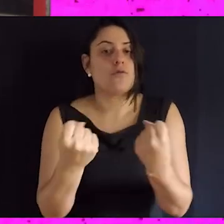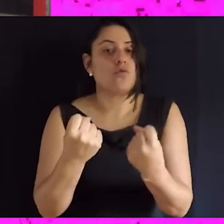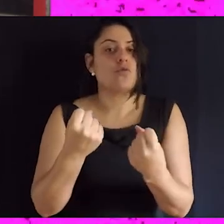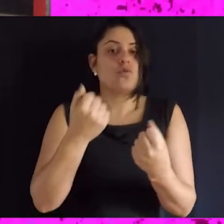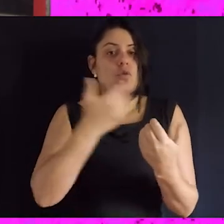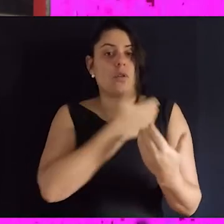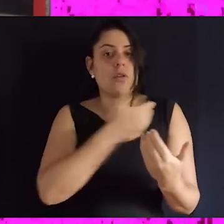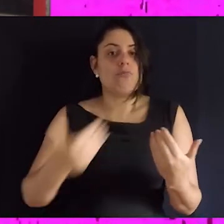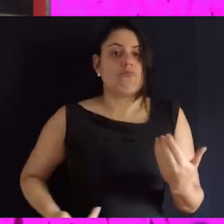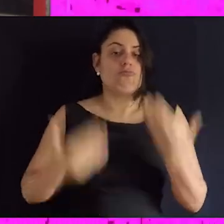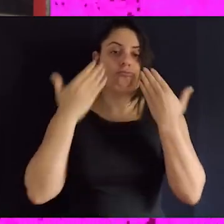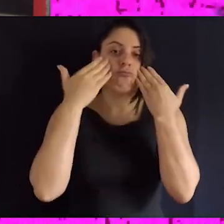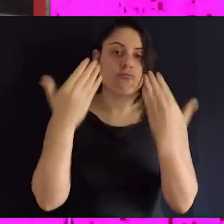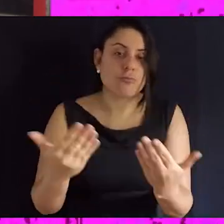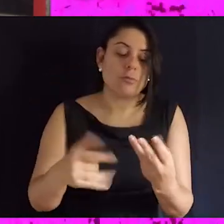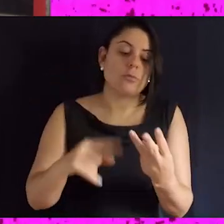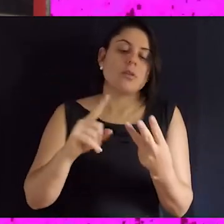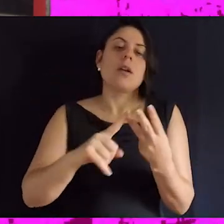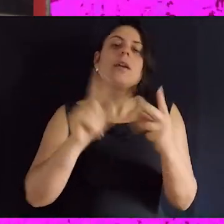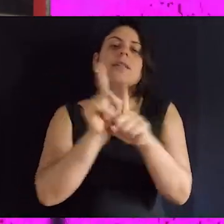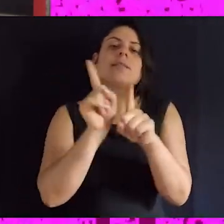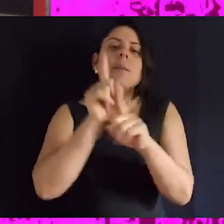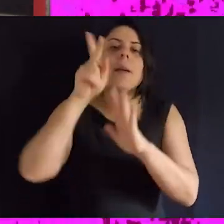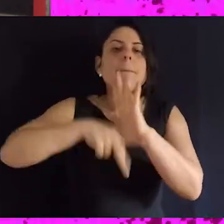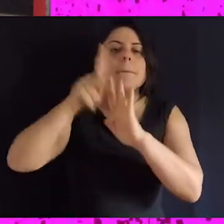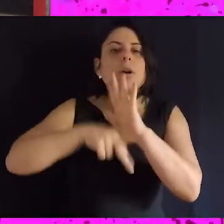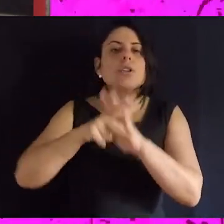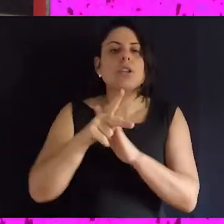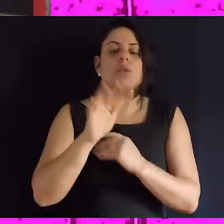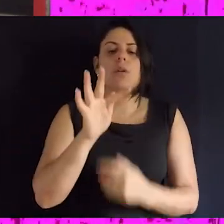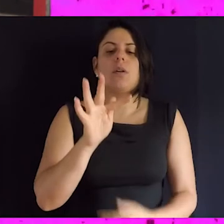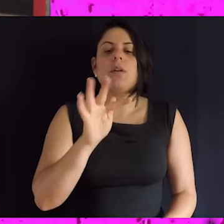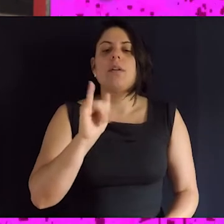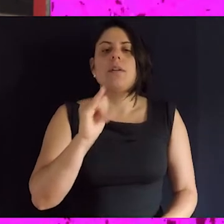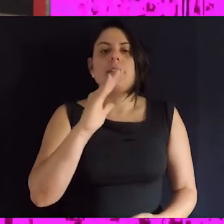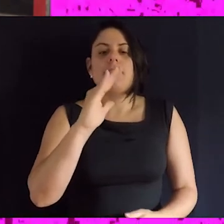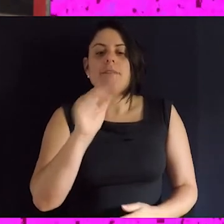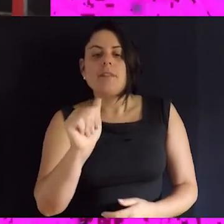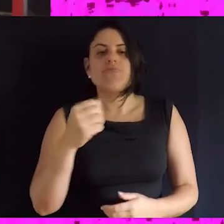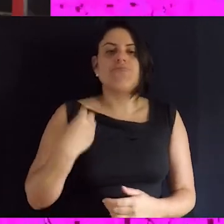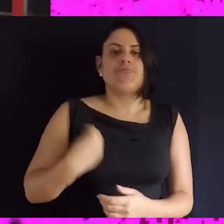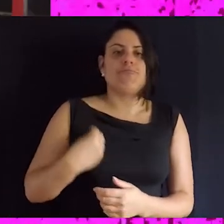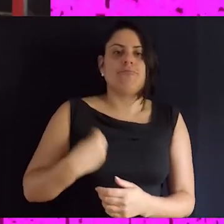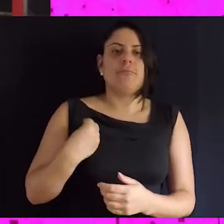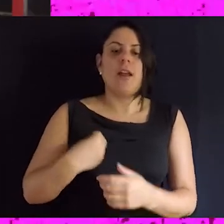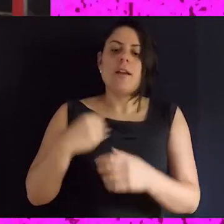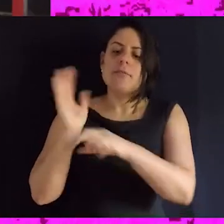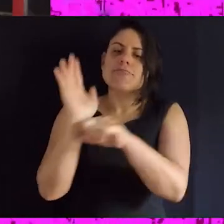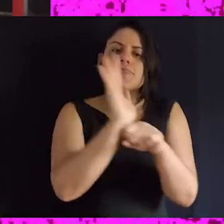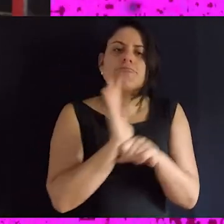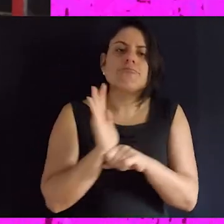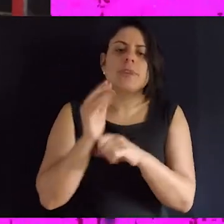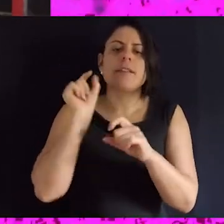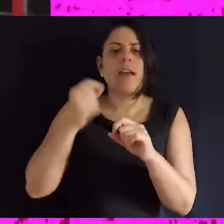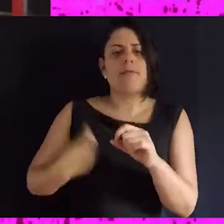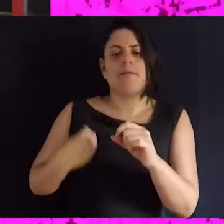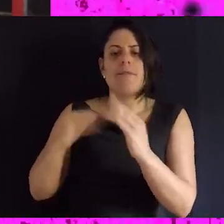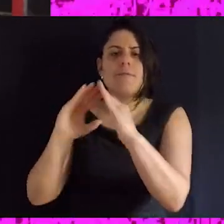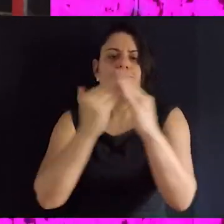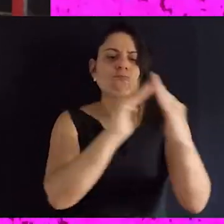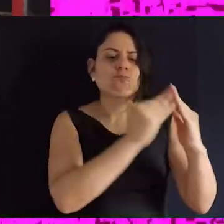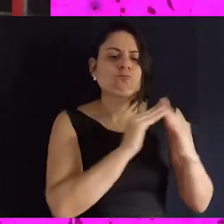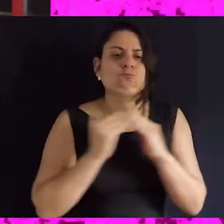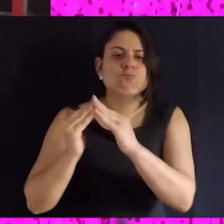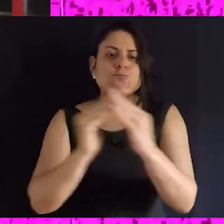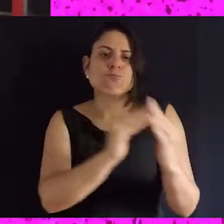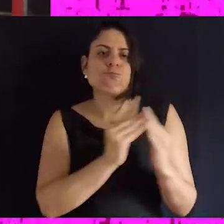com a defensoria pública, né, que também tem atuado aí junto da gente, e também com o projeto como o Fica Vivo, que atende